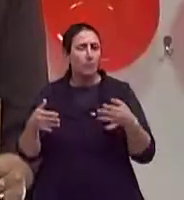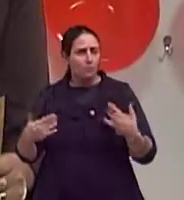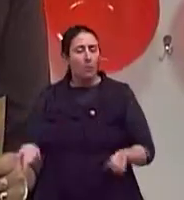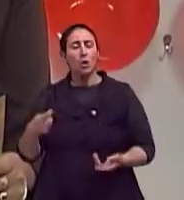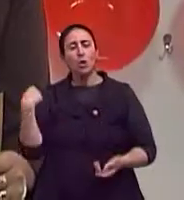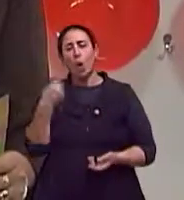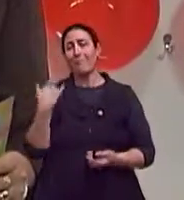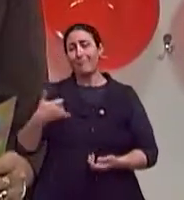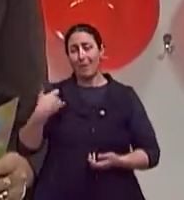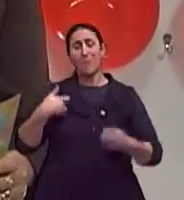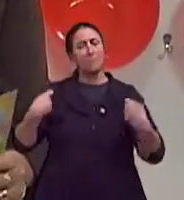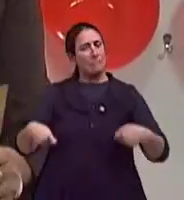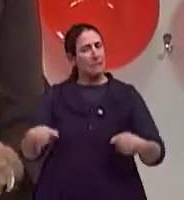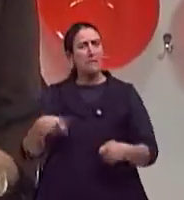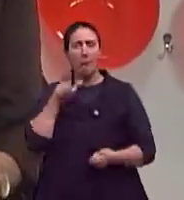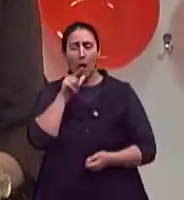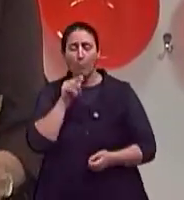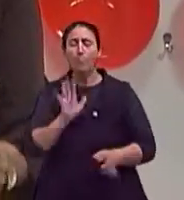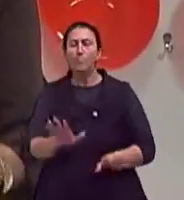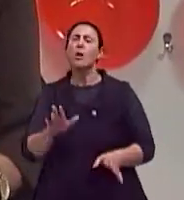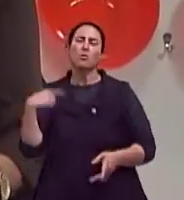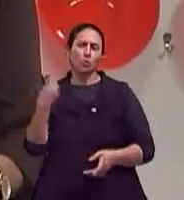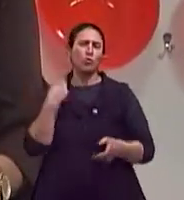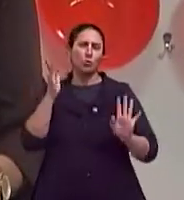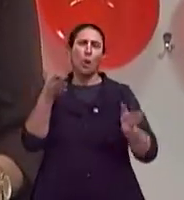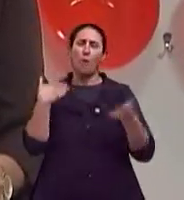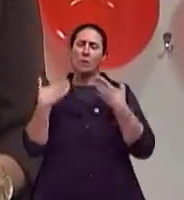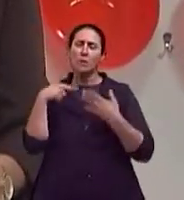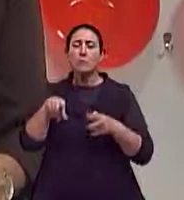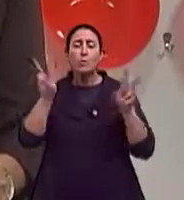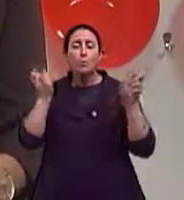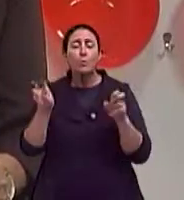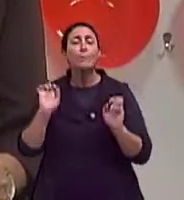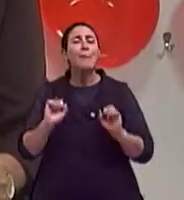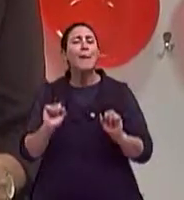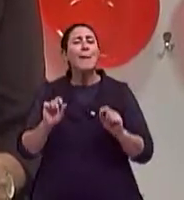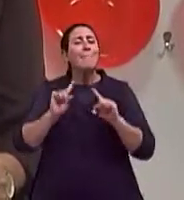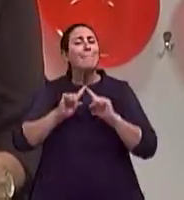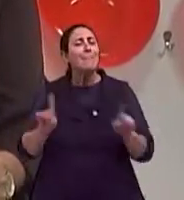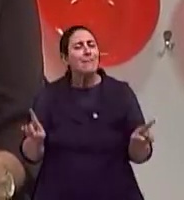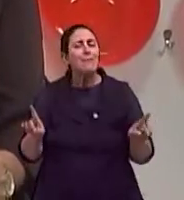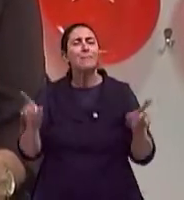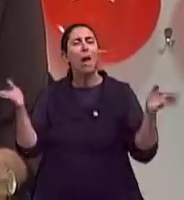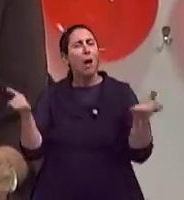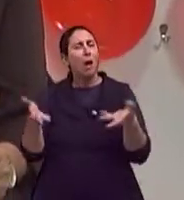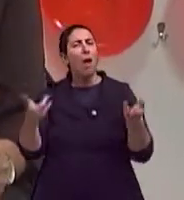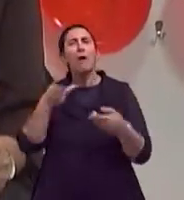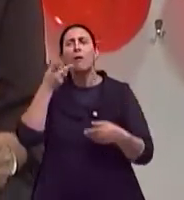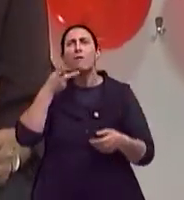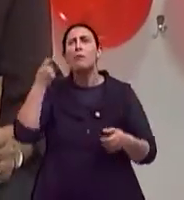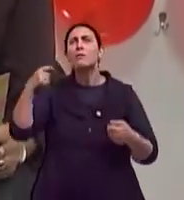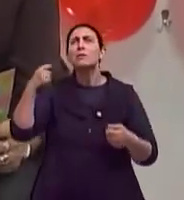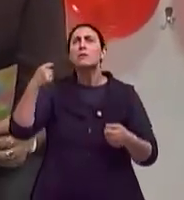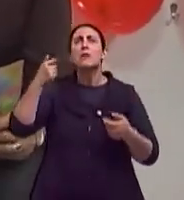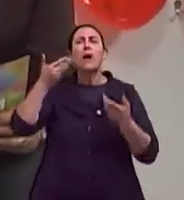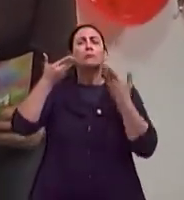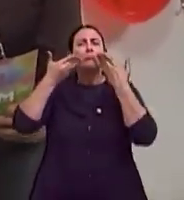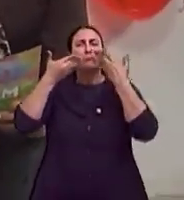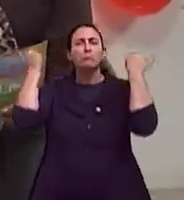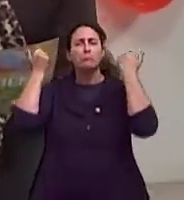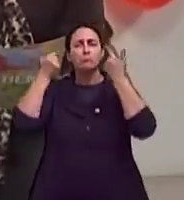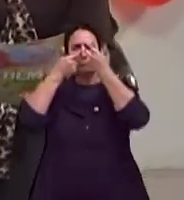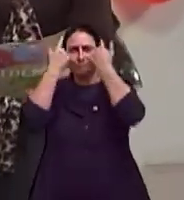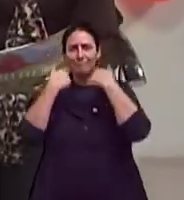de água ainda, né? Com certeza, isso nós já falamos aqui no programa. Mas a questão de retirada dessa maquiagem com esse